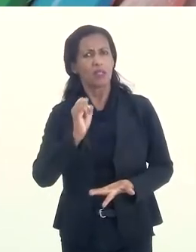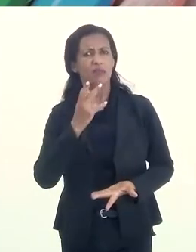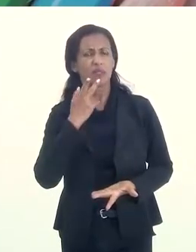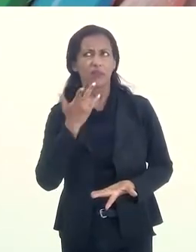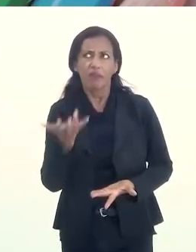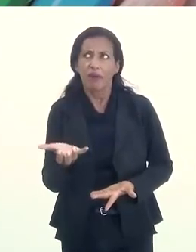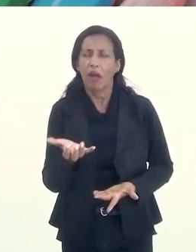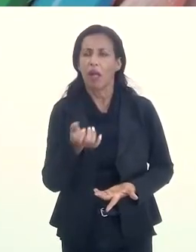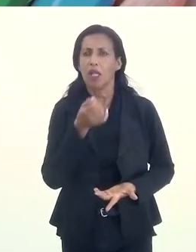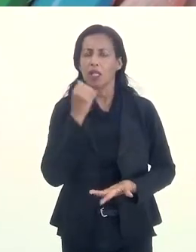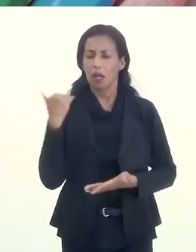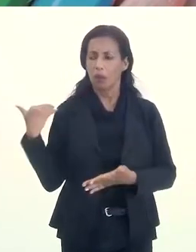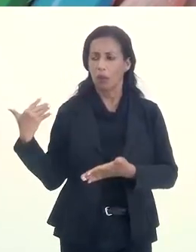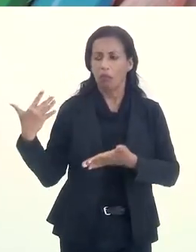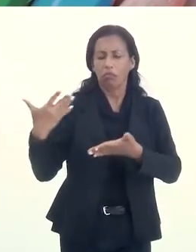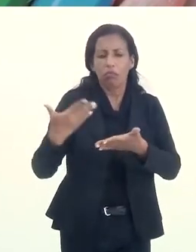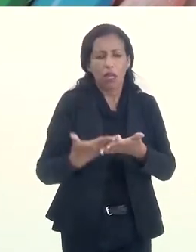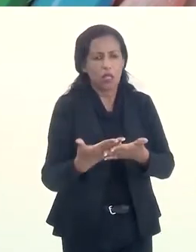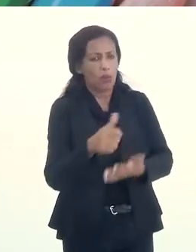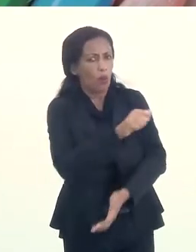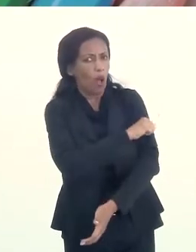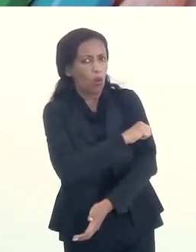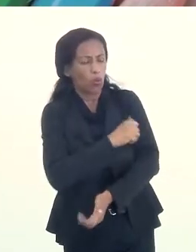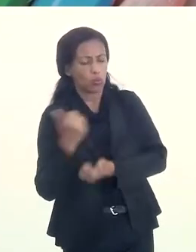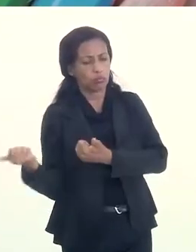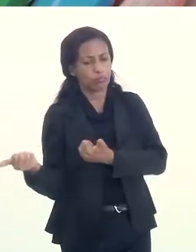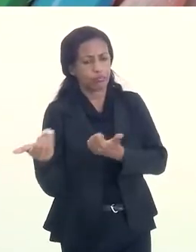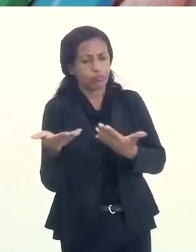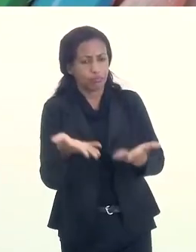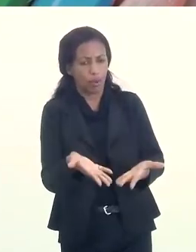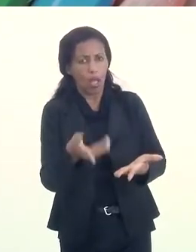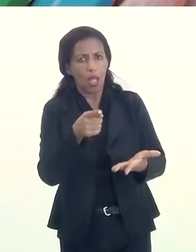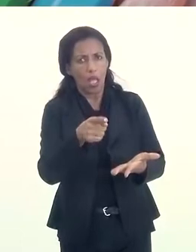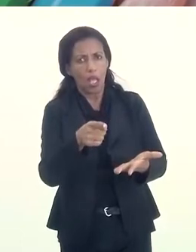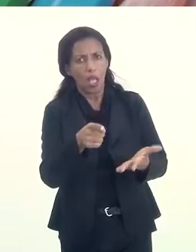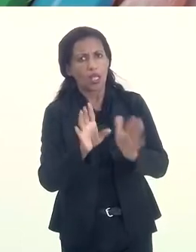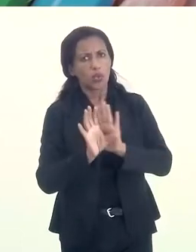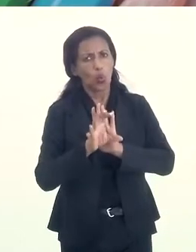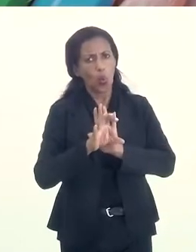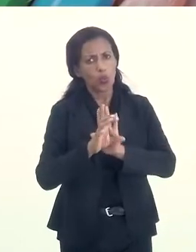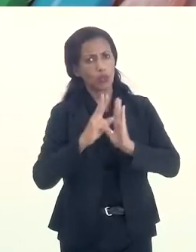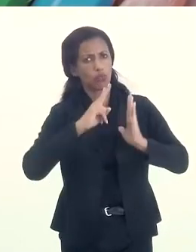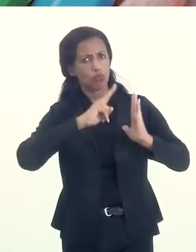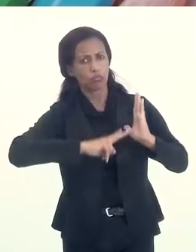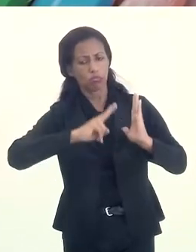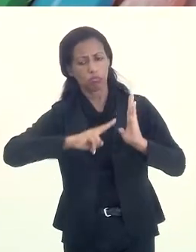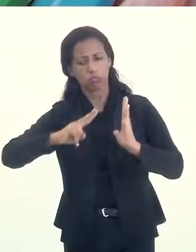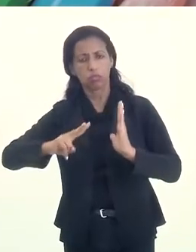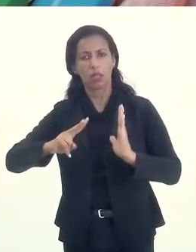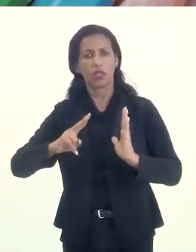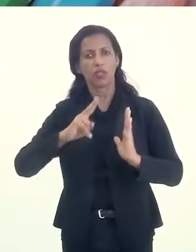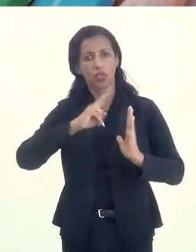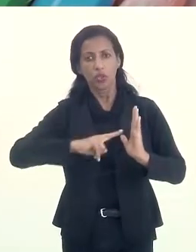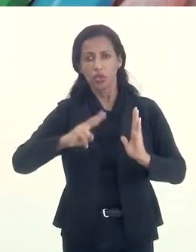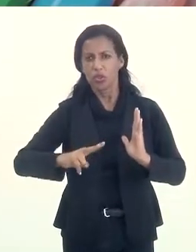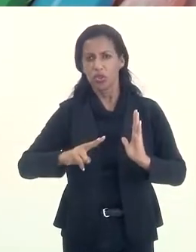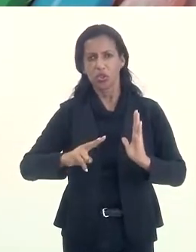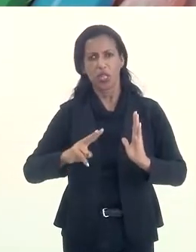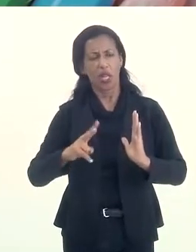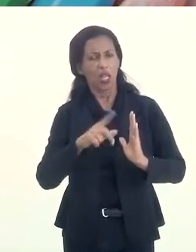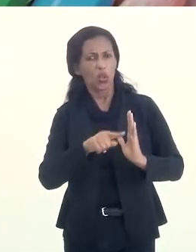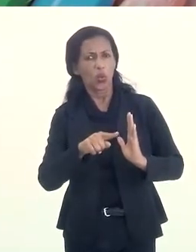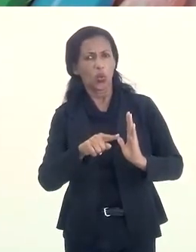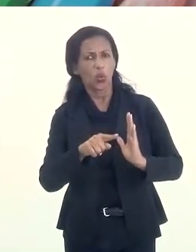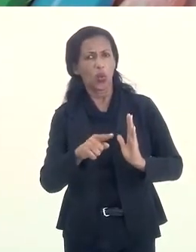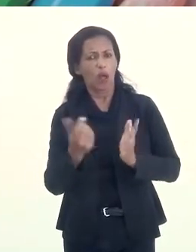diz que tenta trazer para o estudante esses conceitos de leitura, de que a leitura